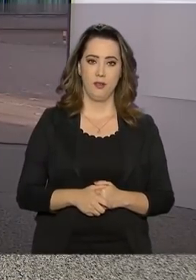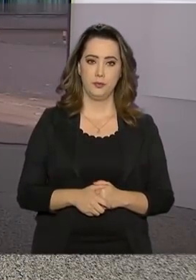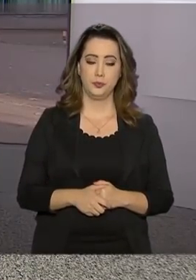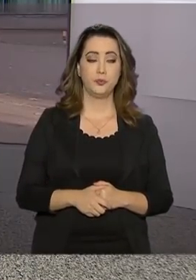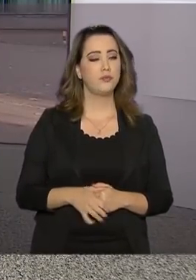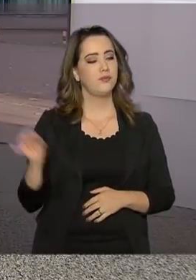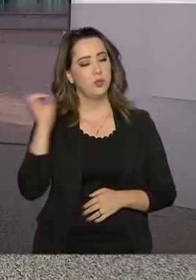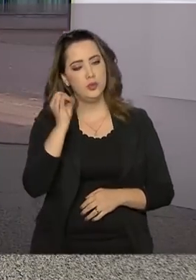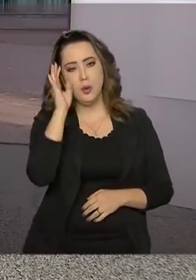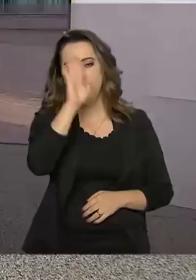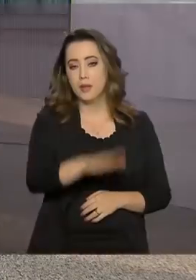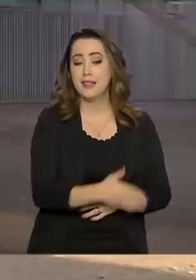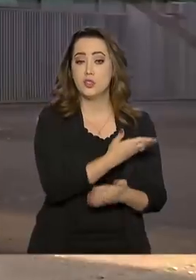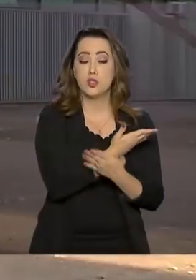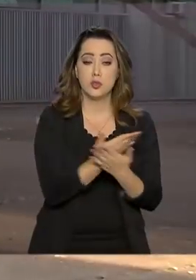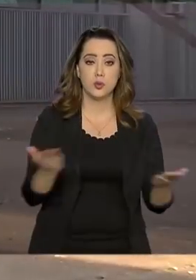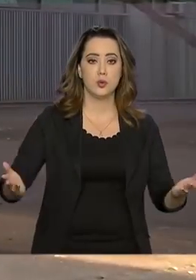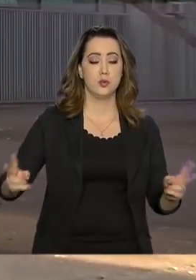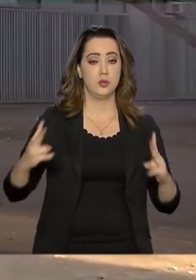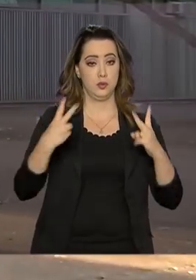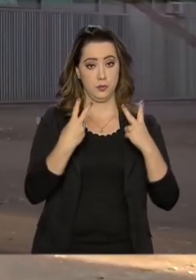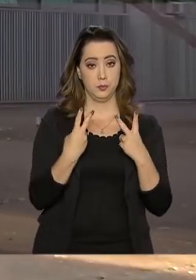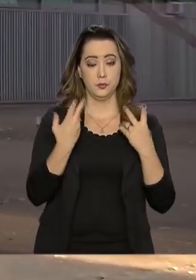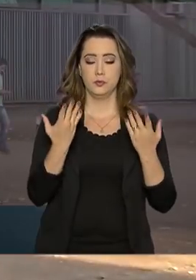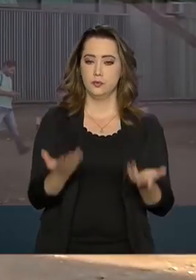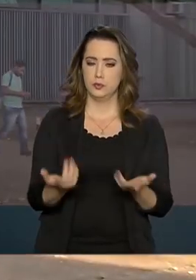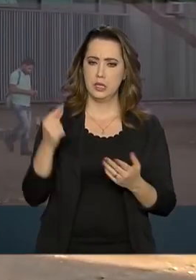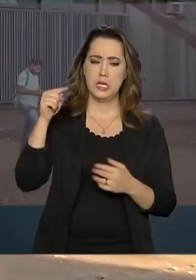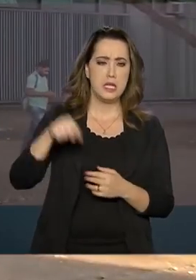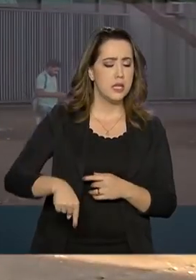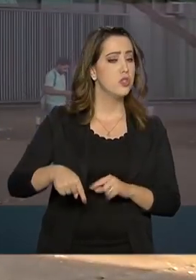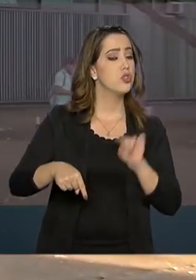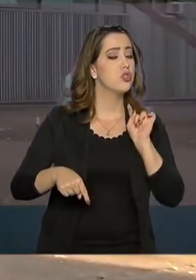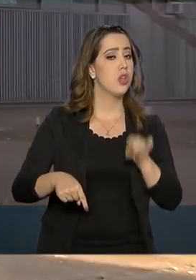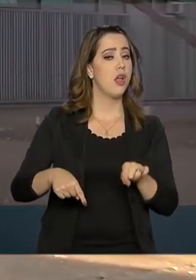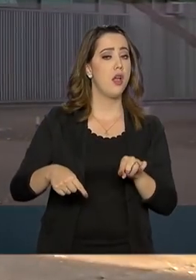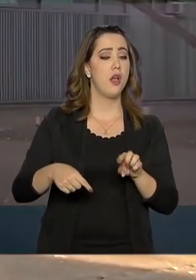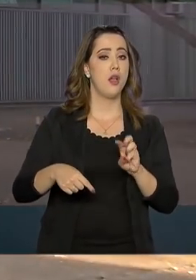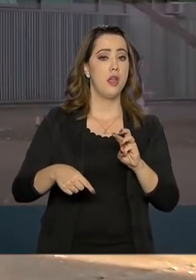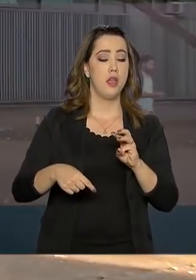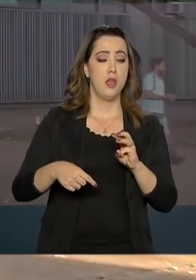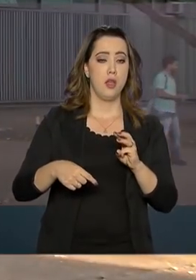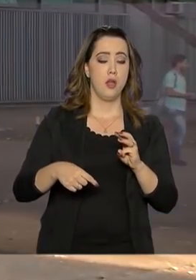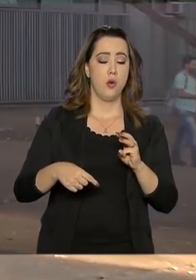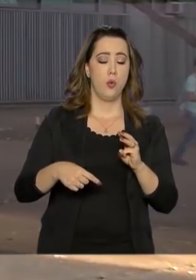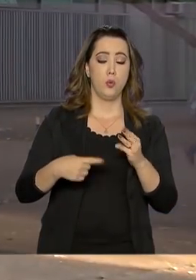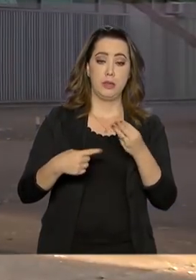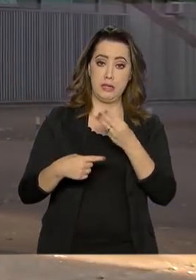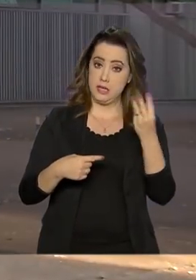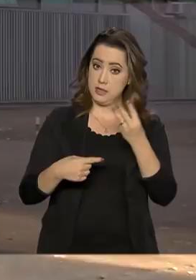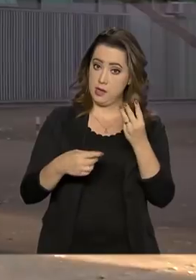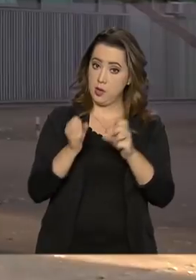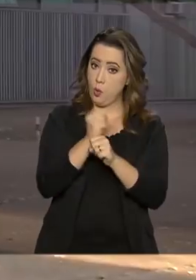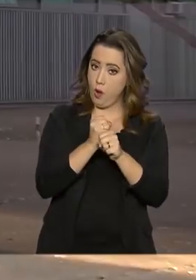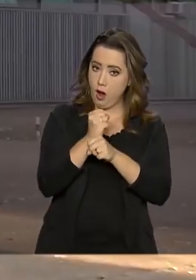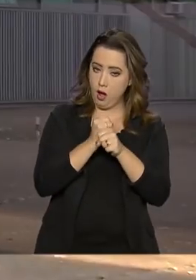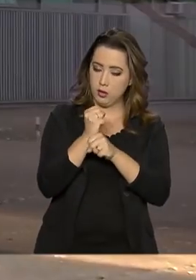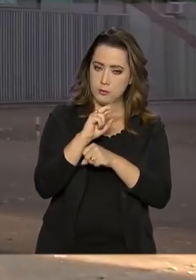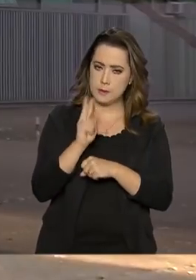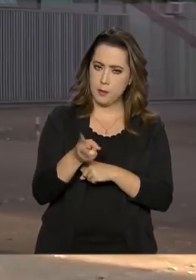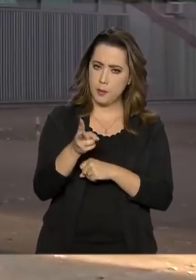Boa tarde, Roberto. Boa tarde a todos que nos acompanham. Este é o terceiro ano seguido em que o mês de maio